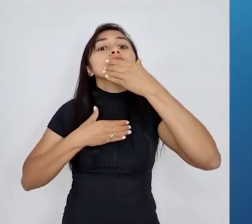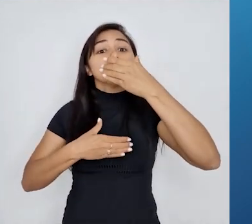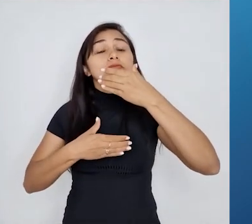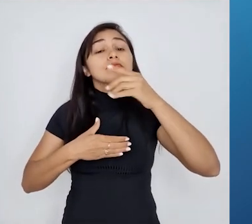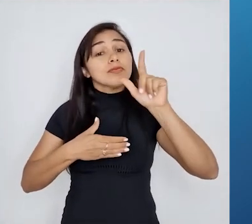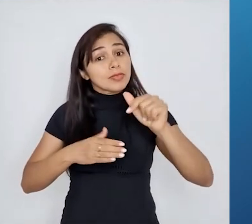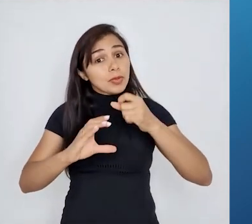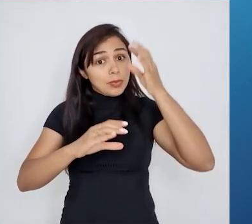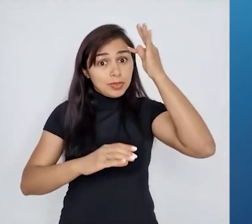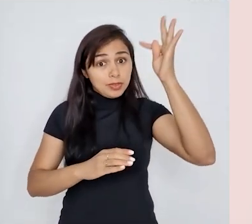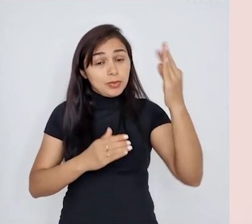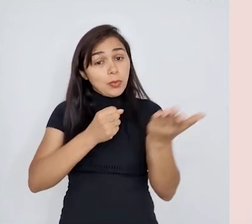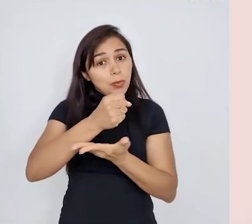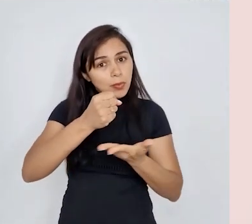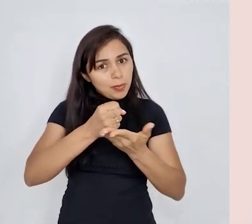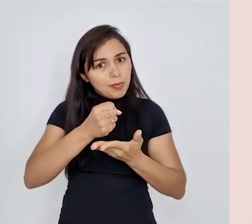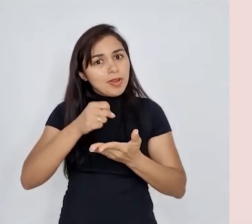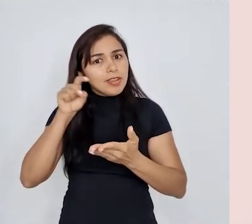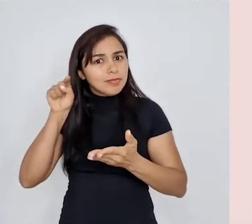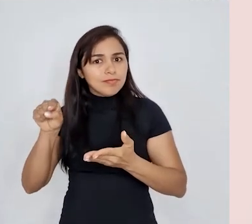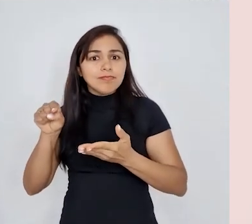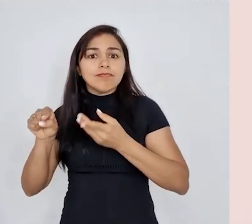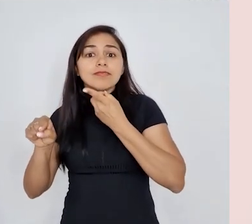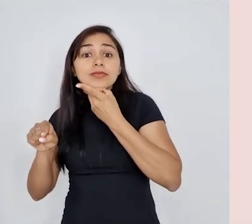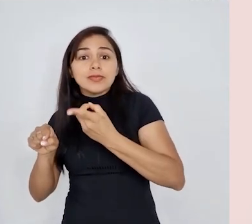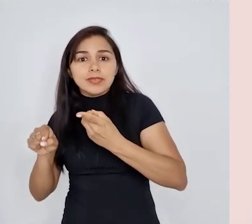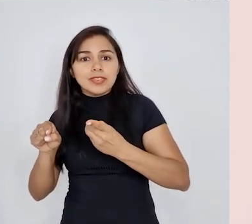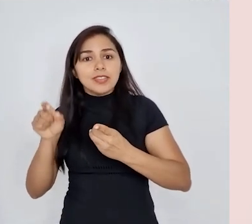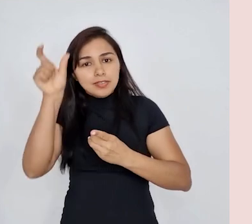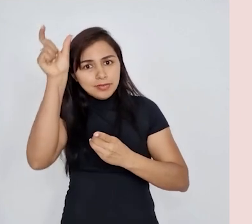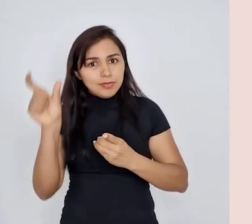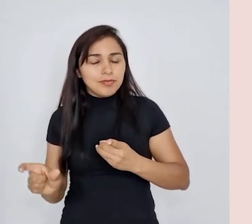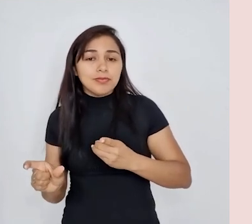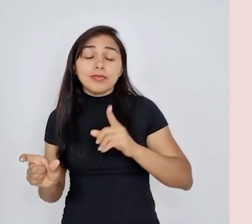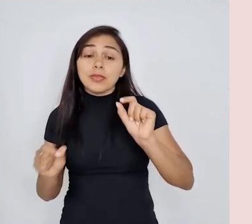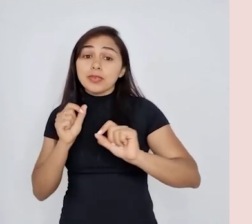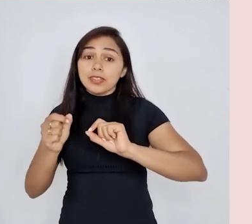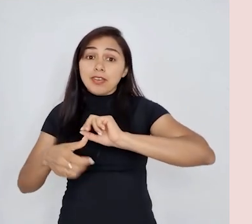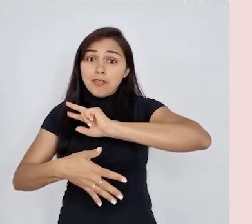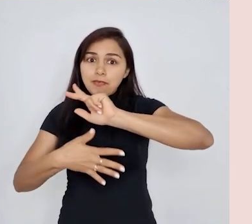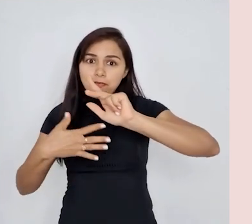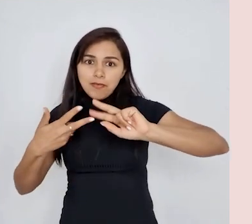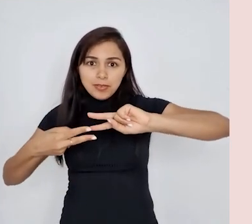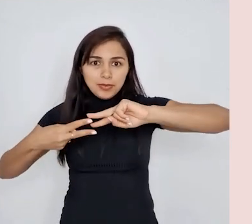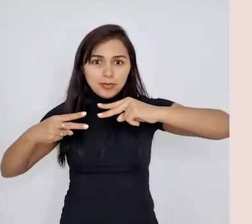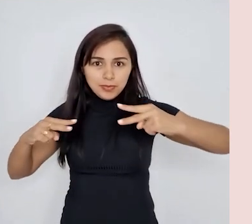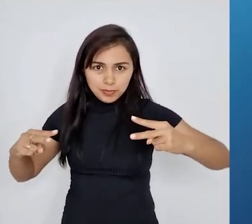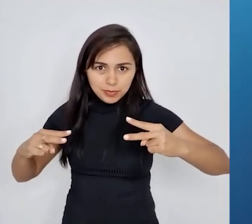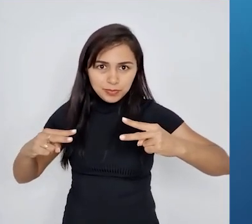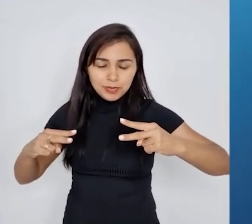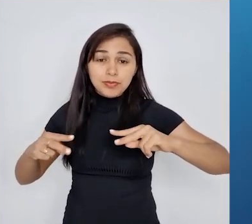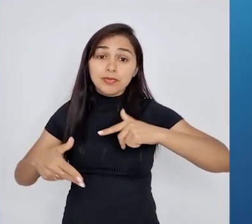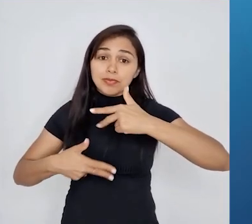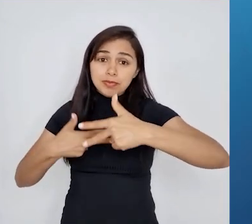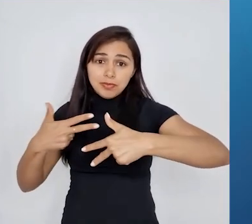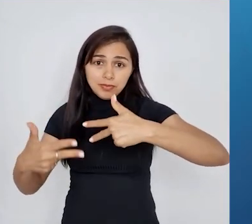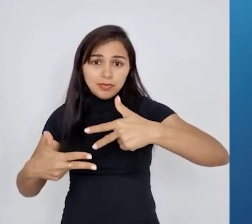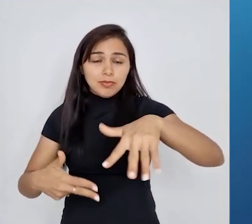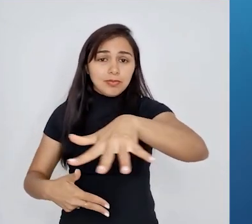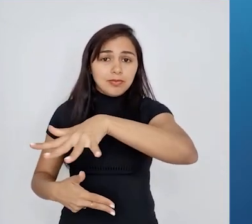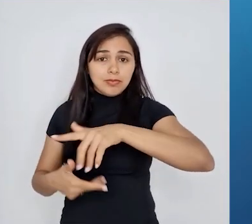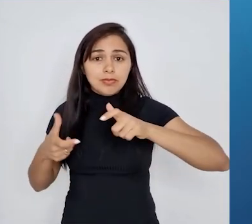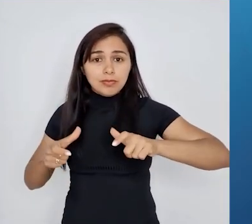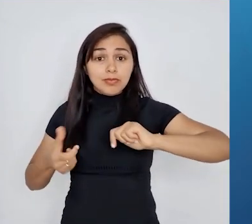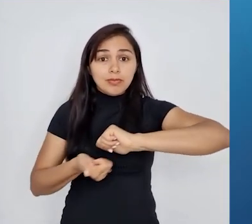Darwin, é baseada em variações genéticas aleatórias e na expressão seletiva do ambiente. Agora vamos conhecer